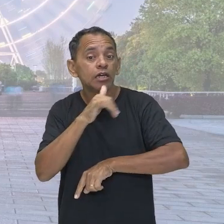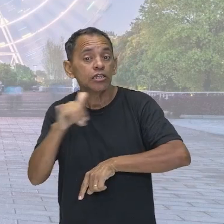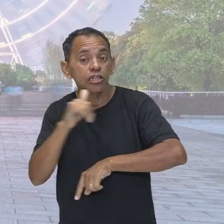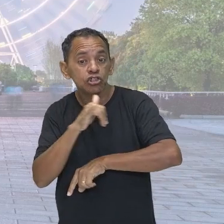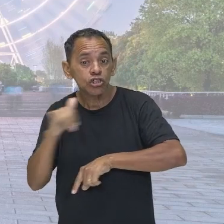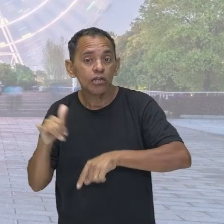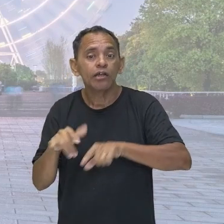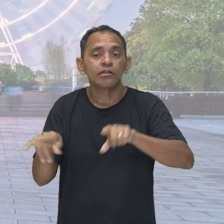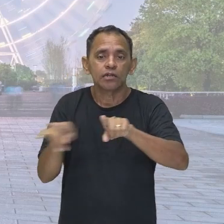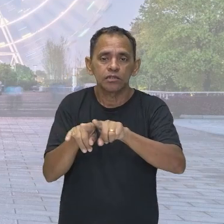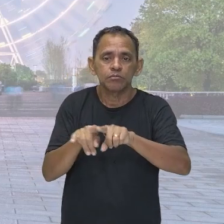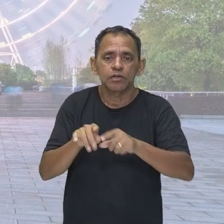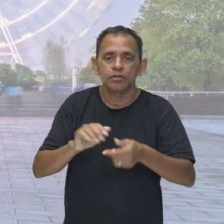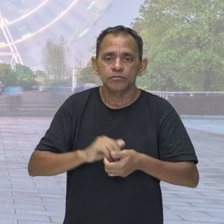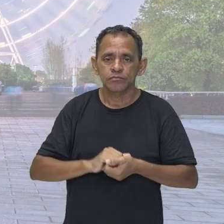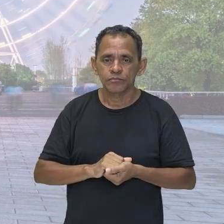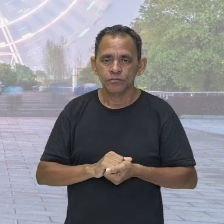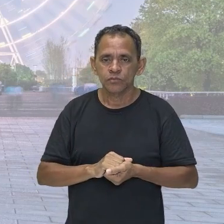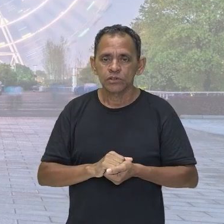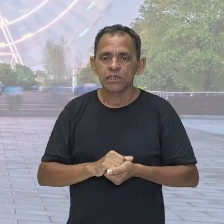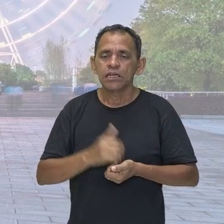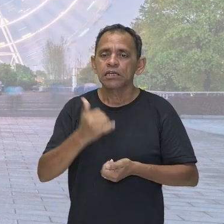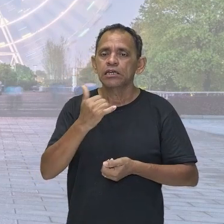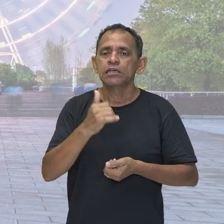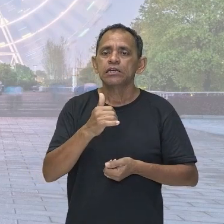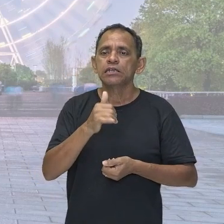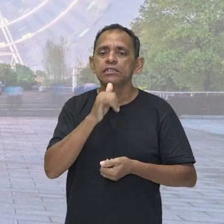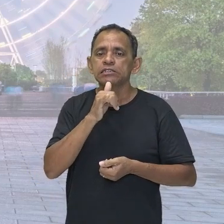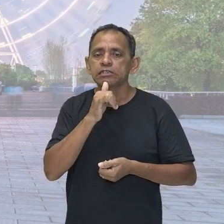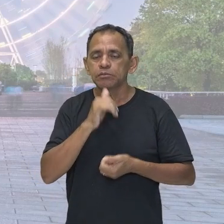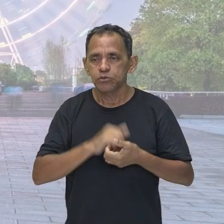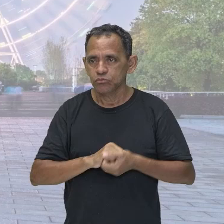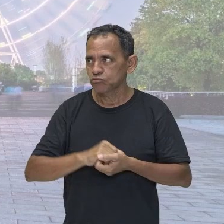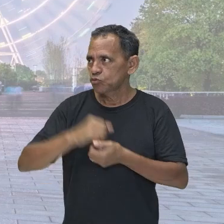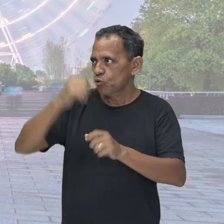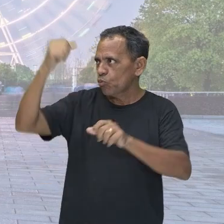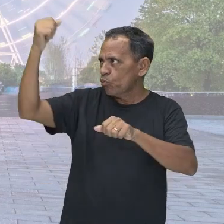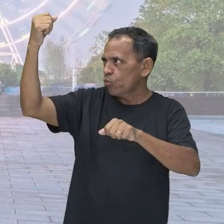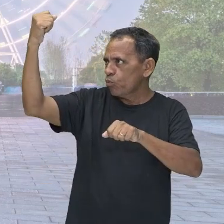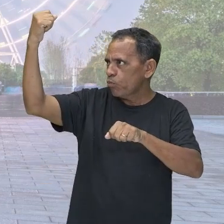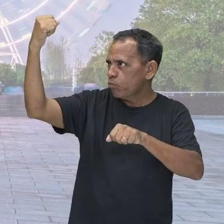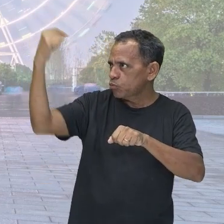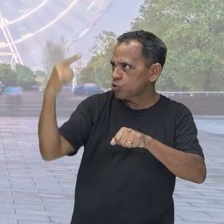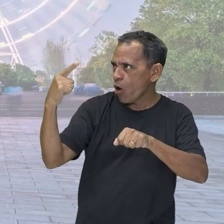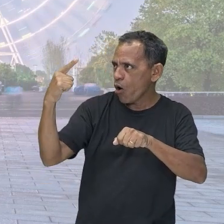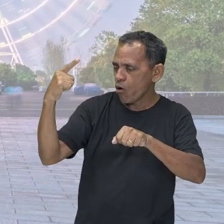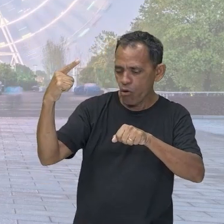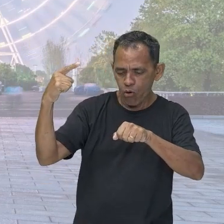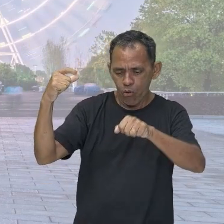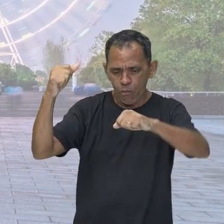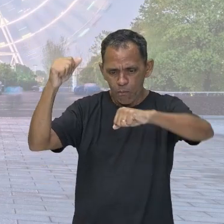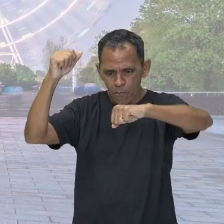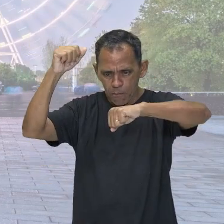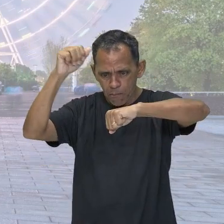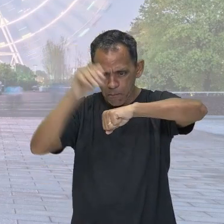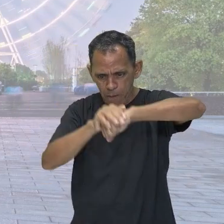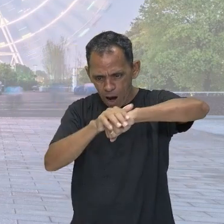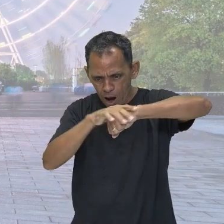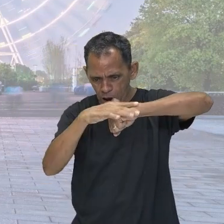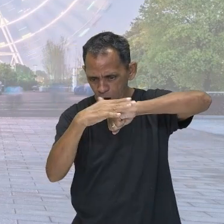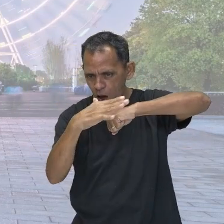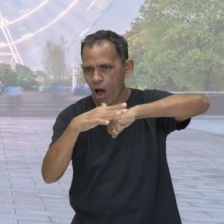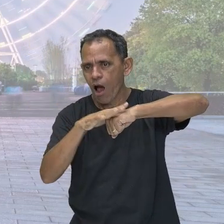energia solar vai nos dar a capacidade de realizar algum trabalho, de realizar alguma ação, tá pessoal? Então,